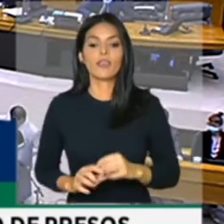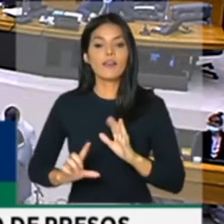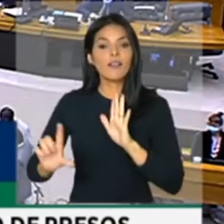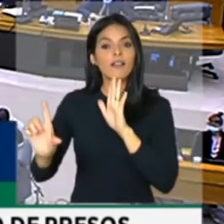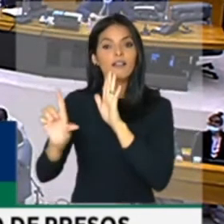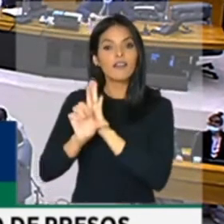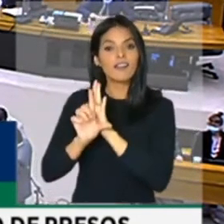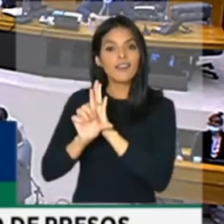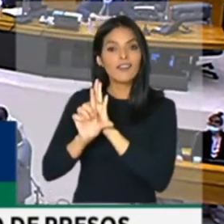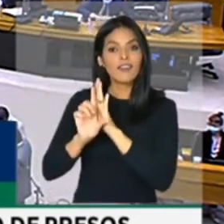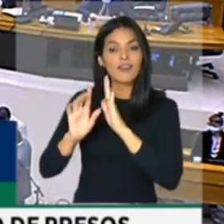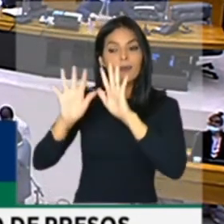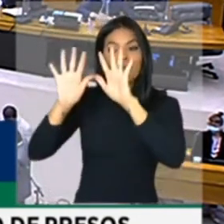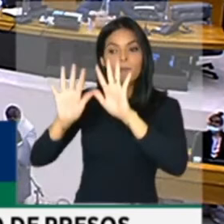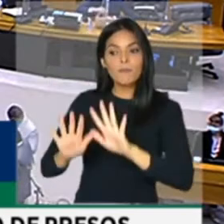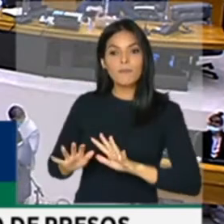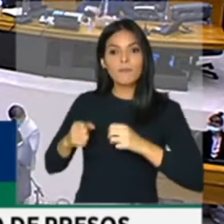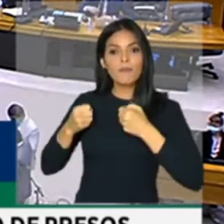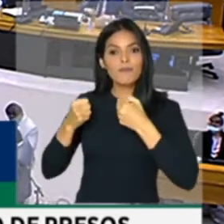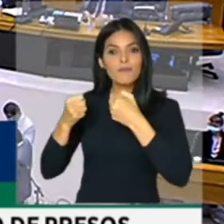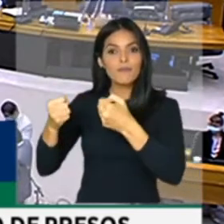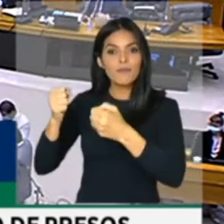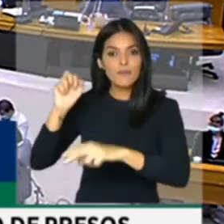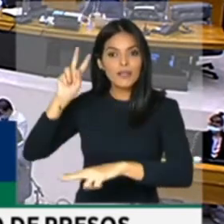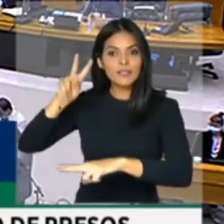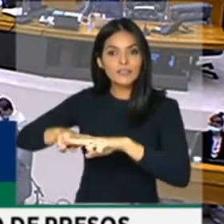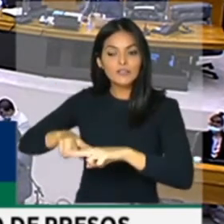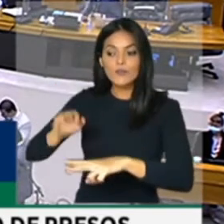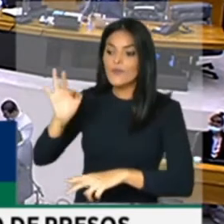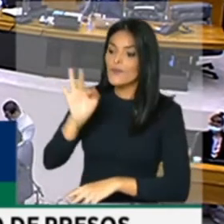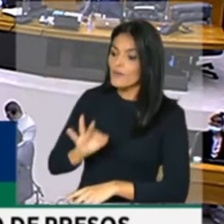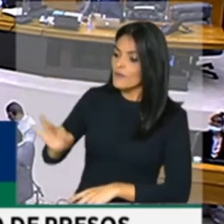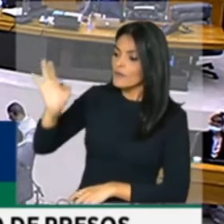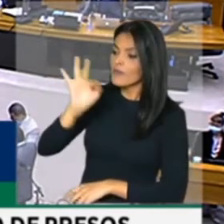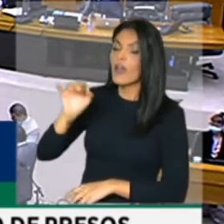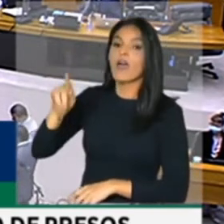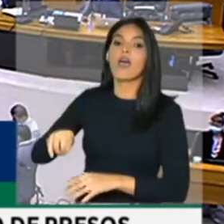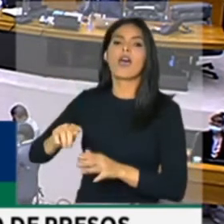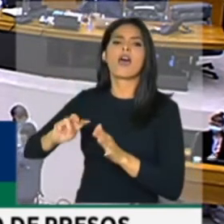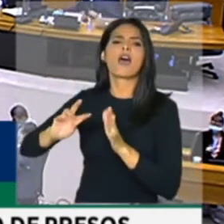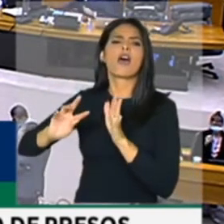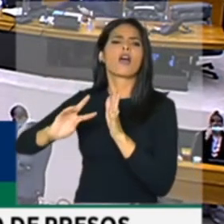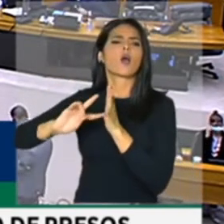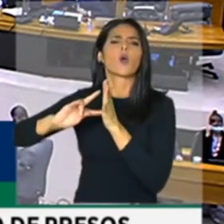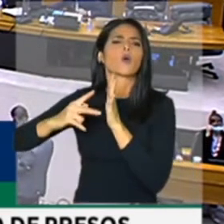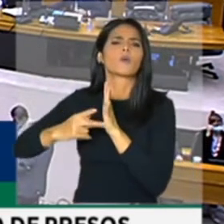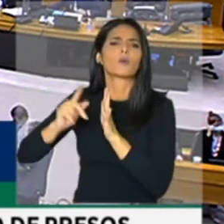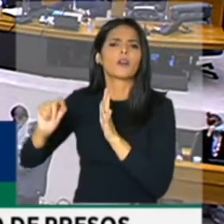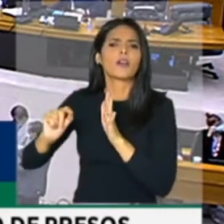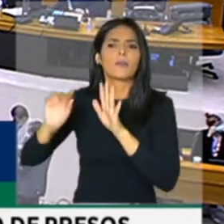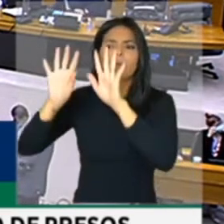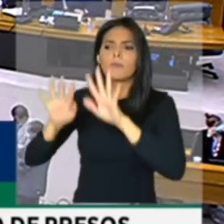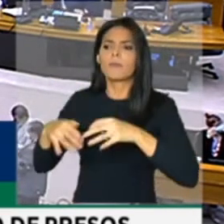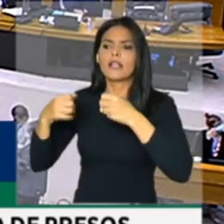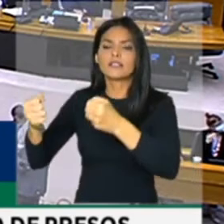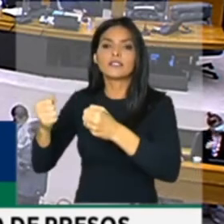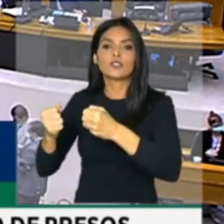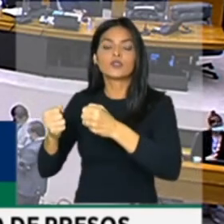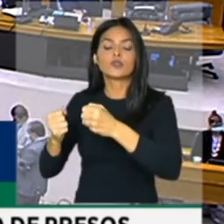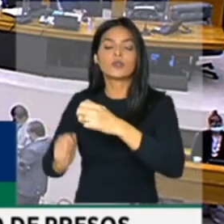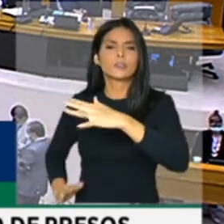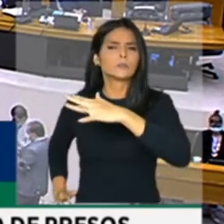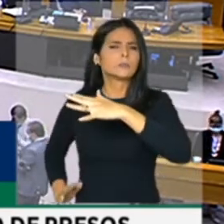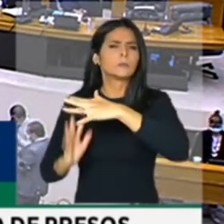dos presídios federais, que são, por conceito, presídios de segurança máxima. Para quê? Para incluir a possibilidade de que